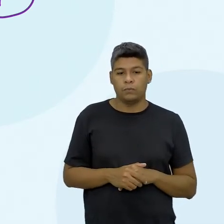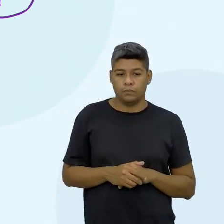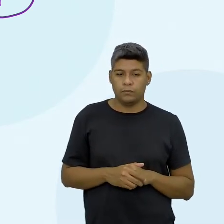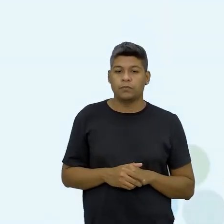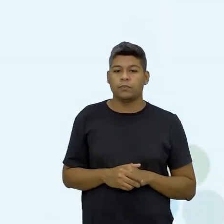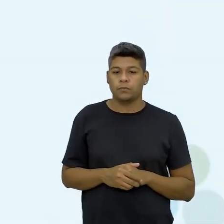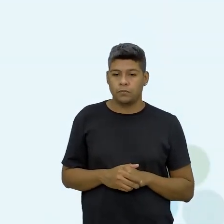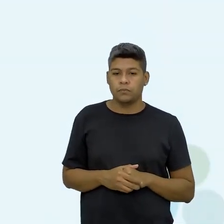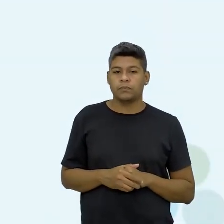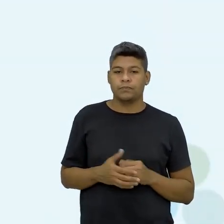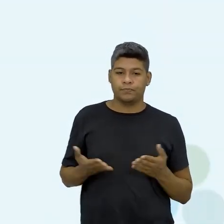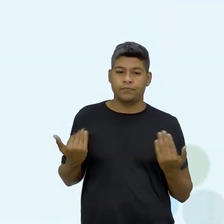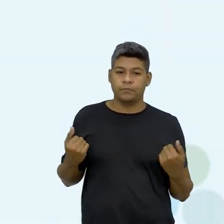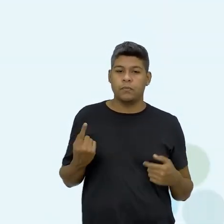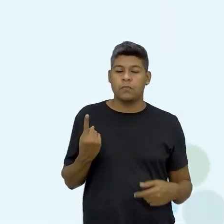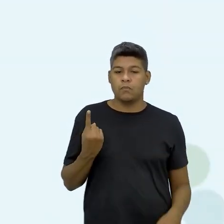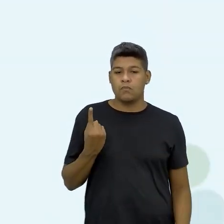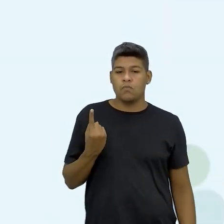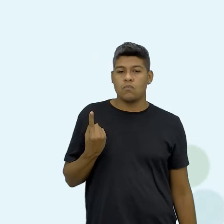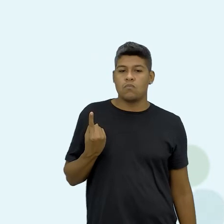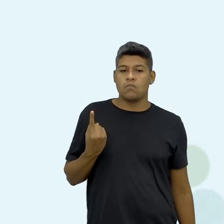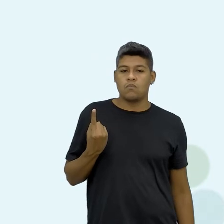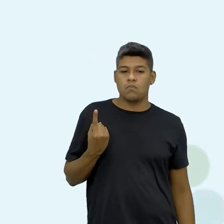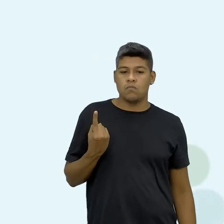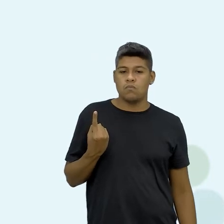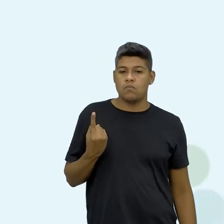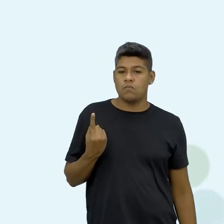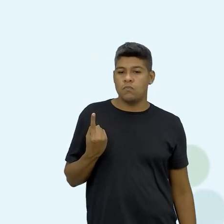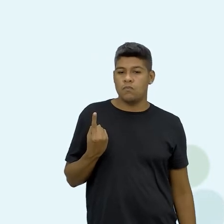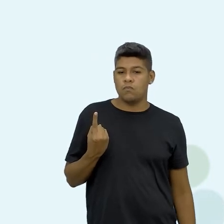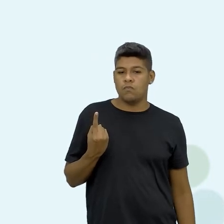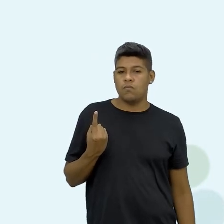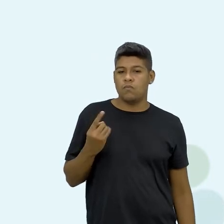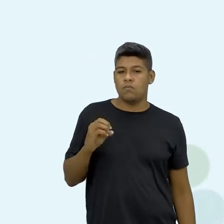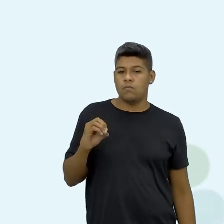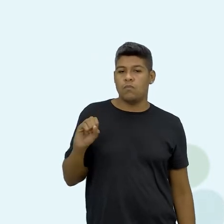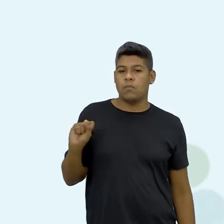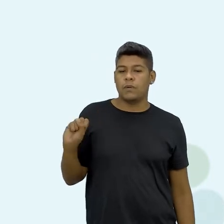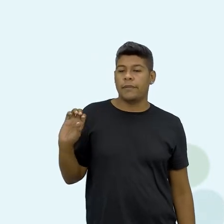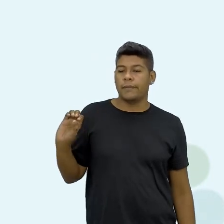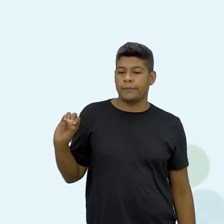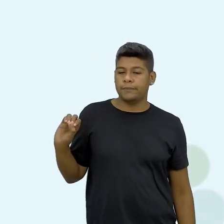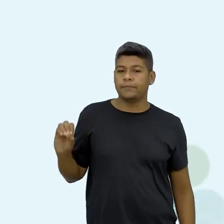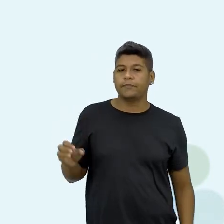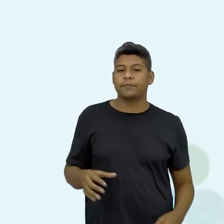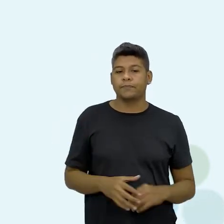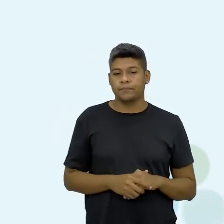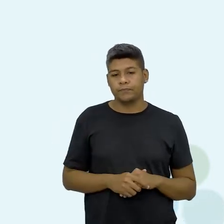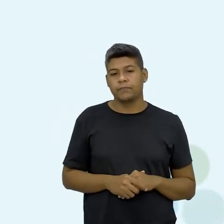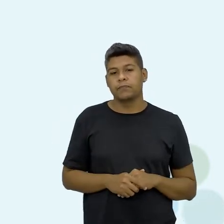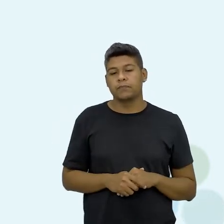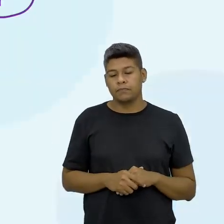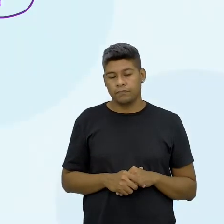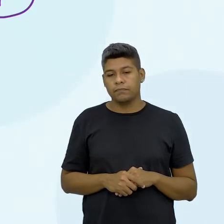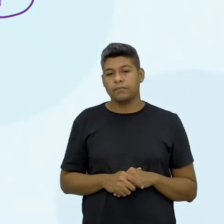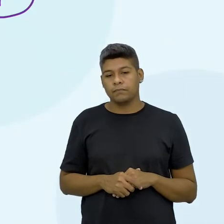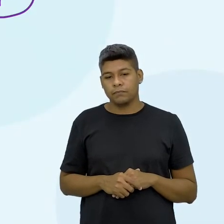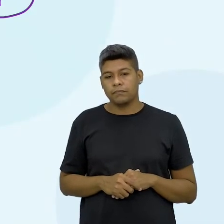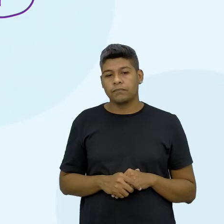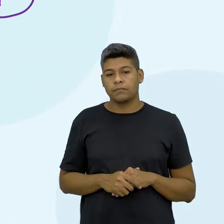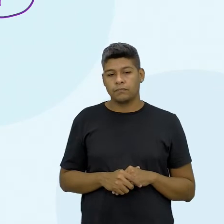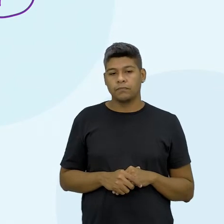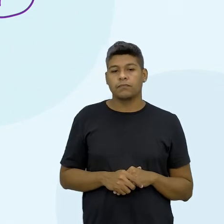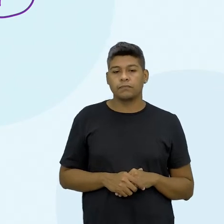vamos lá. Ela ganhou R$.080. Então, a gente tem aqui, R$ 1.080. Mas, ela